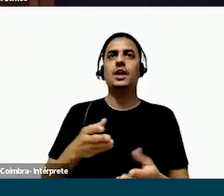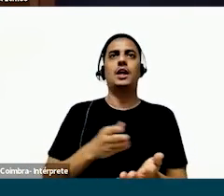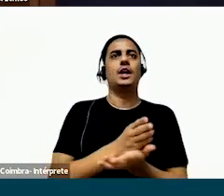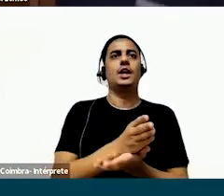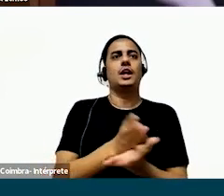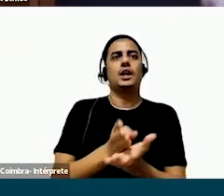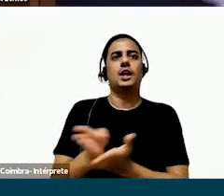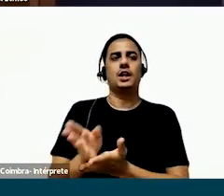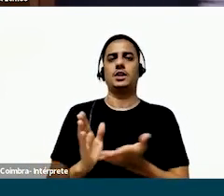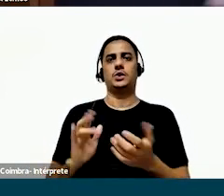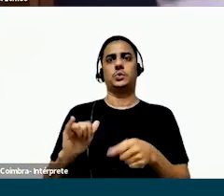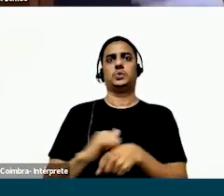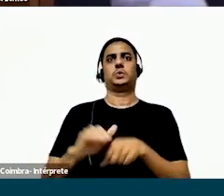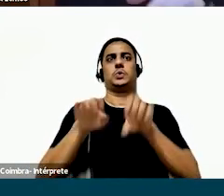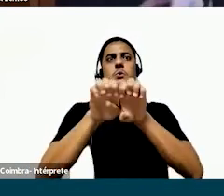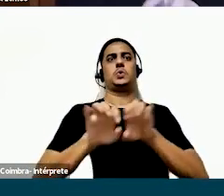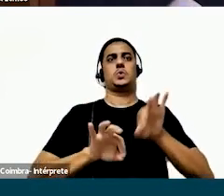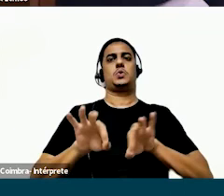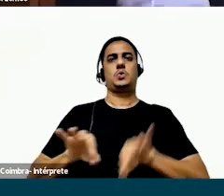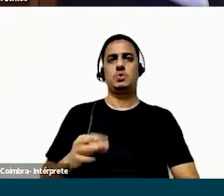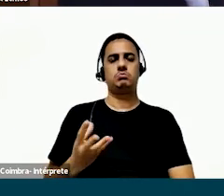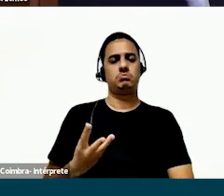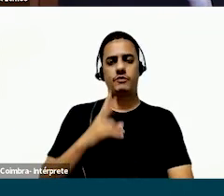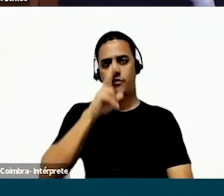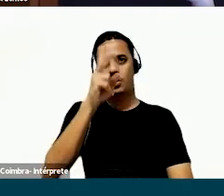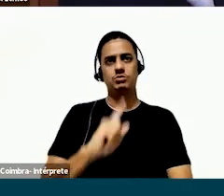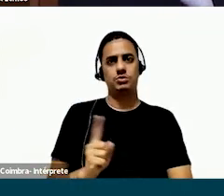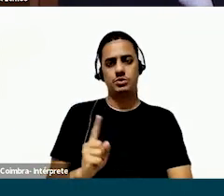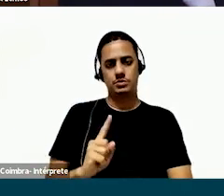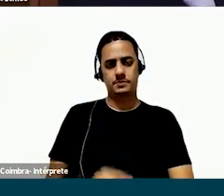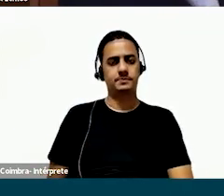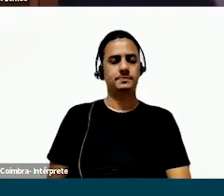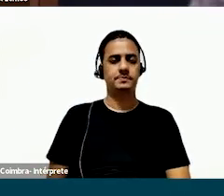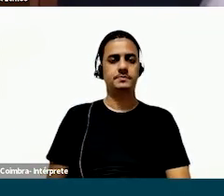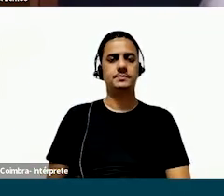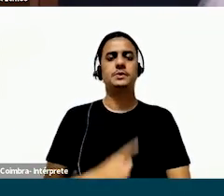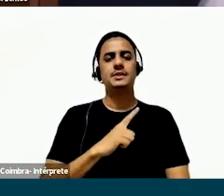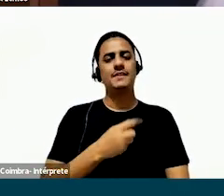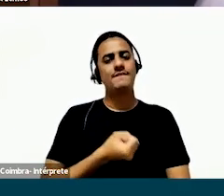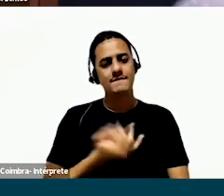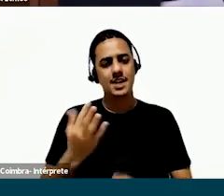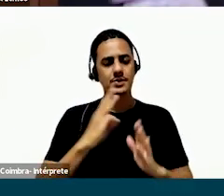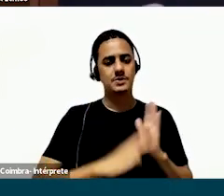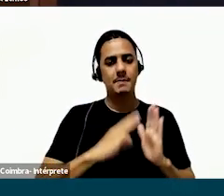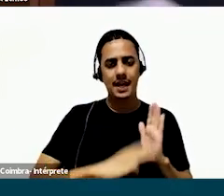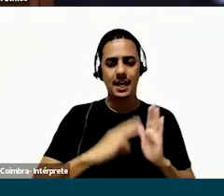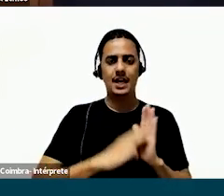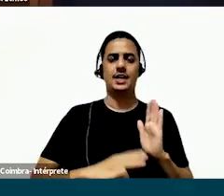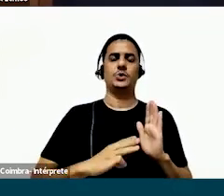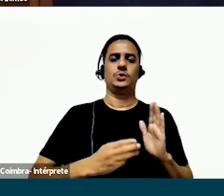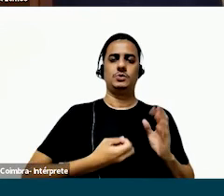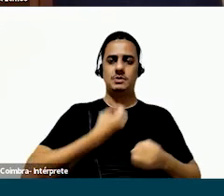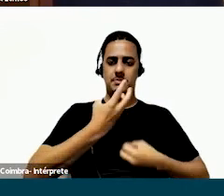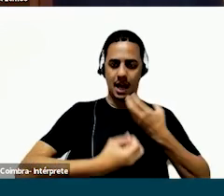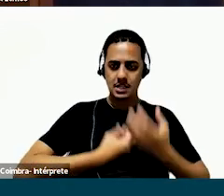direcionamento do time ali muito específico, nada super estruturado. E aí, por fim, o que a gente tem aqui é isso, né? Foram vários